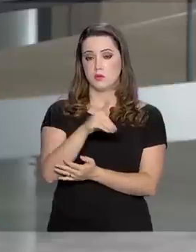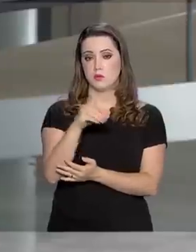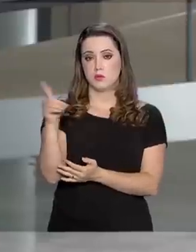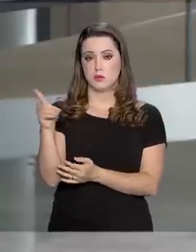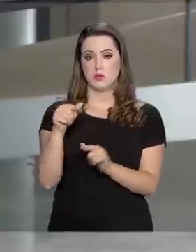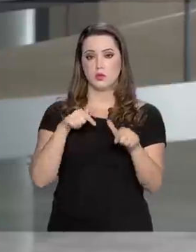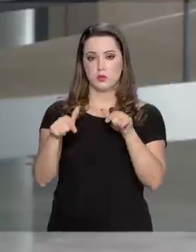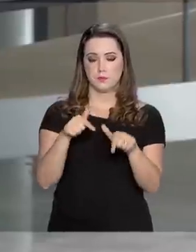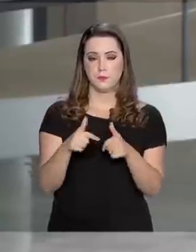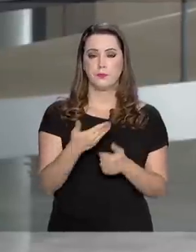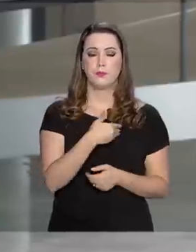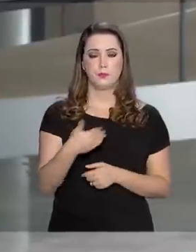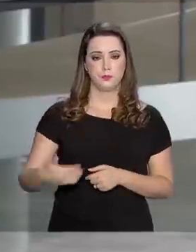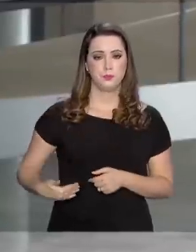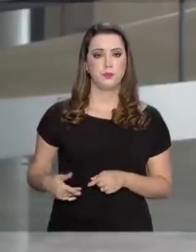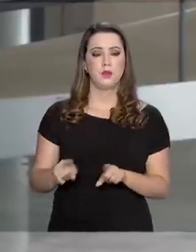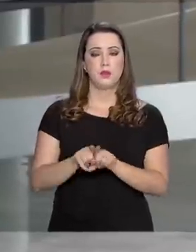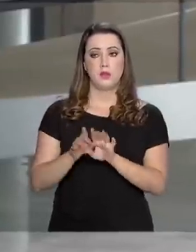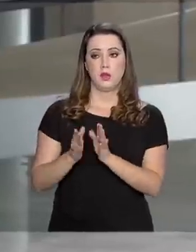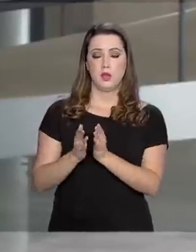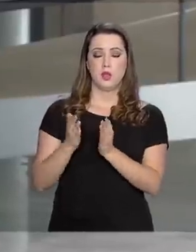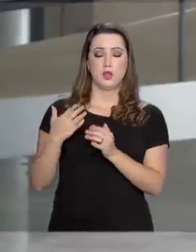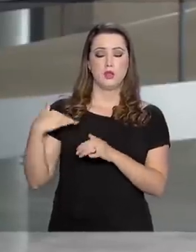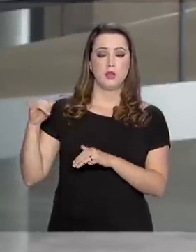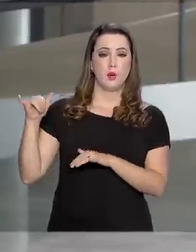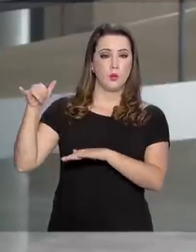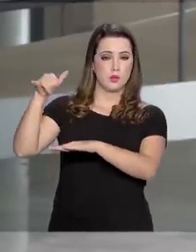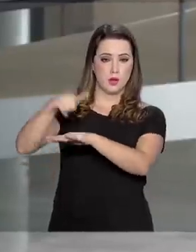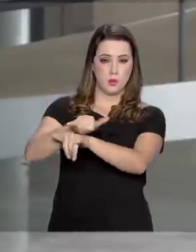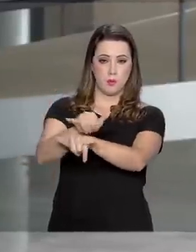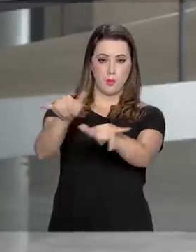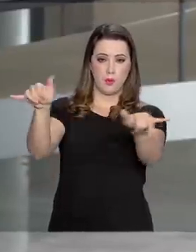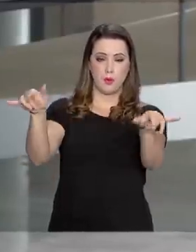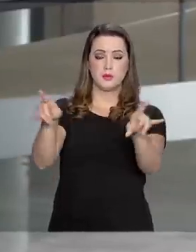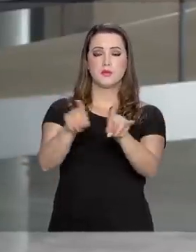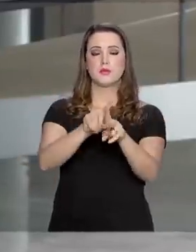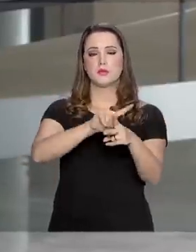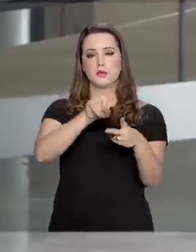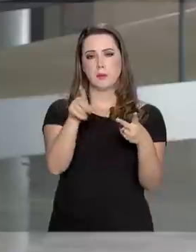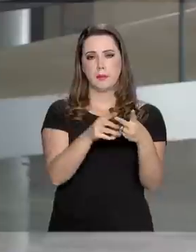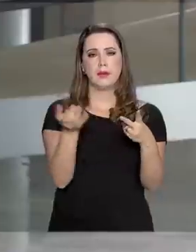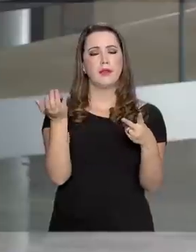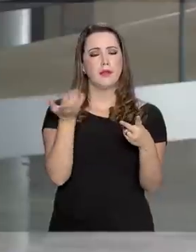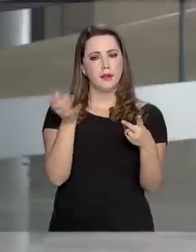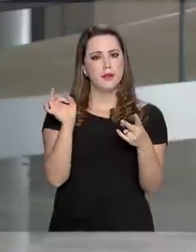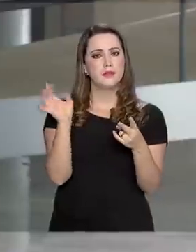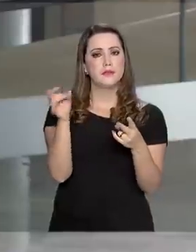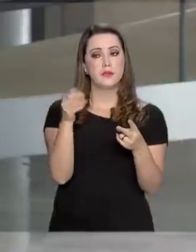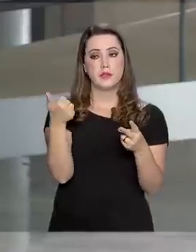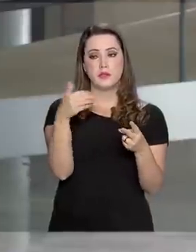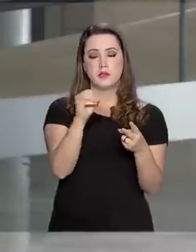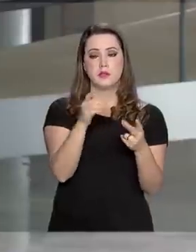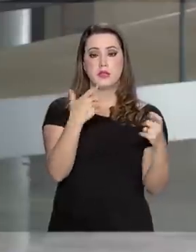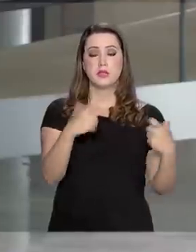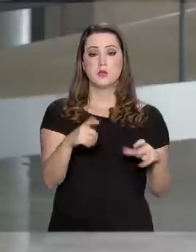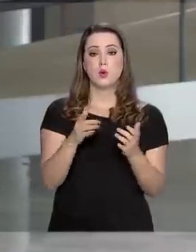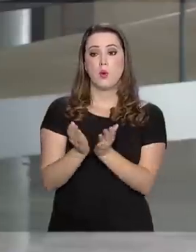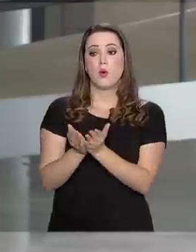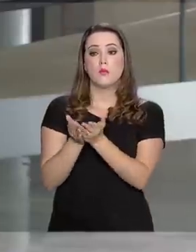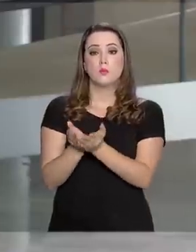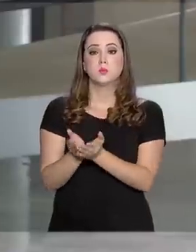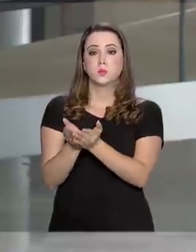governo. Além dos terminais aeroportuários, o Ministério da Infraestrutura ainda pretende arrendar mais dez terminais